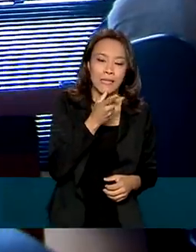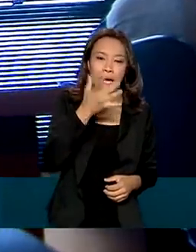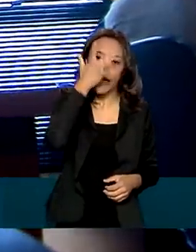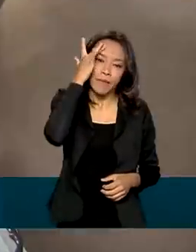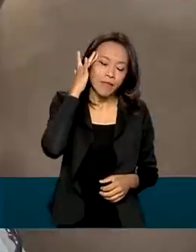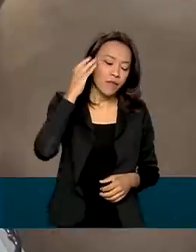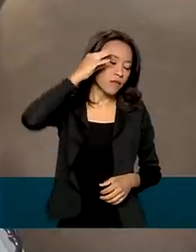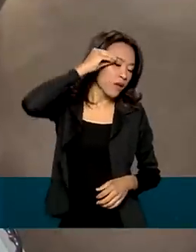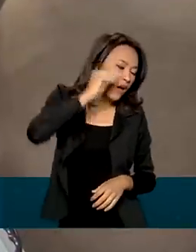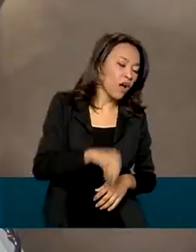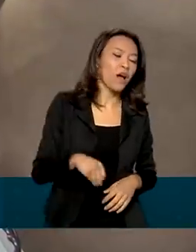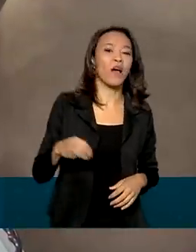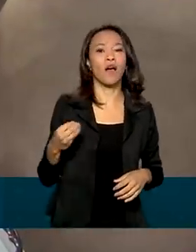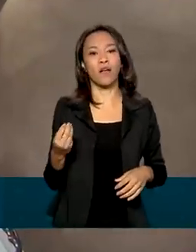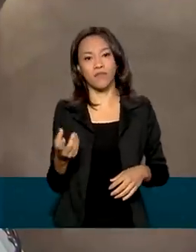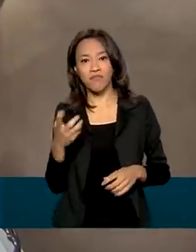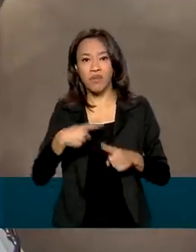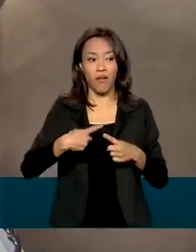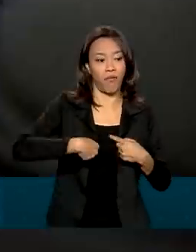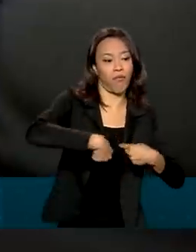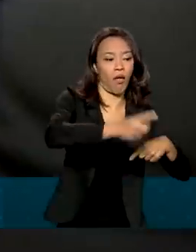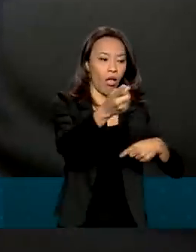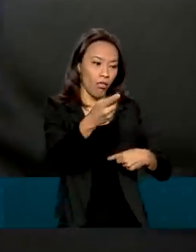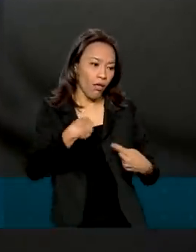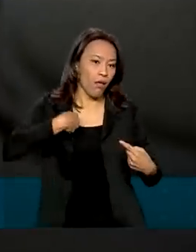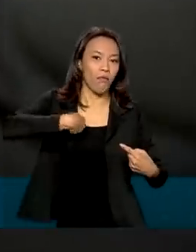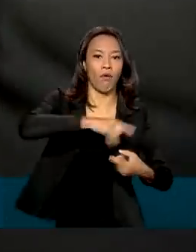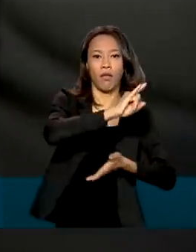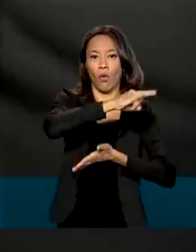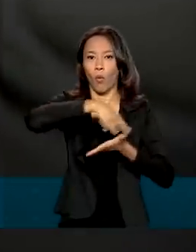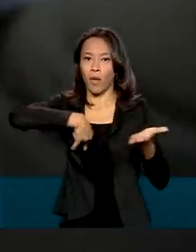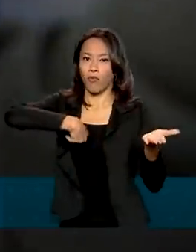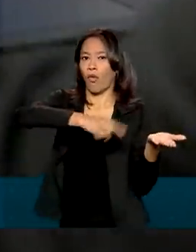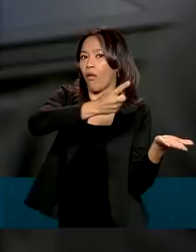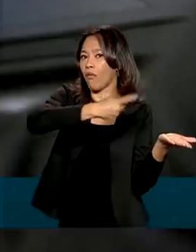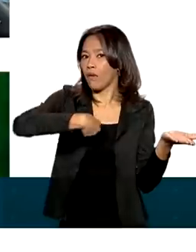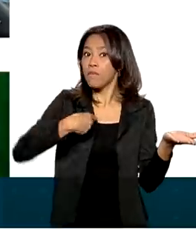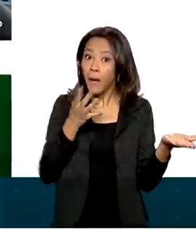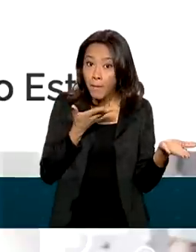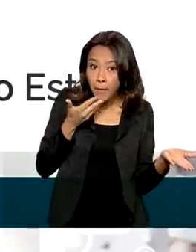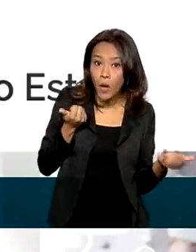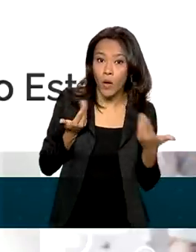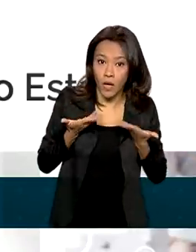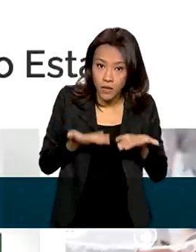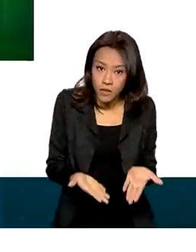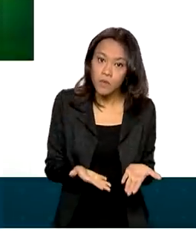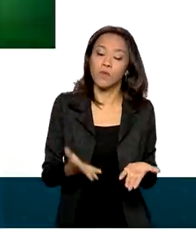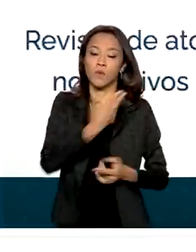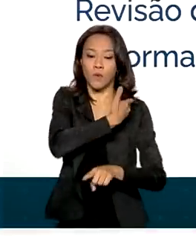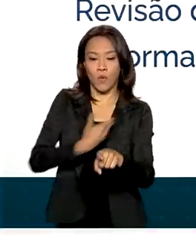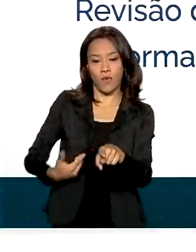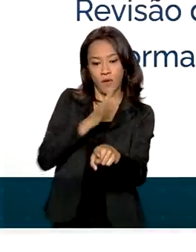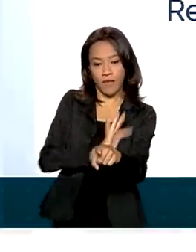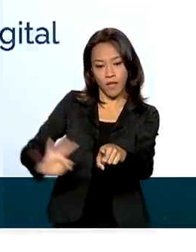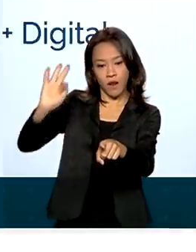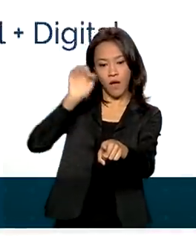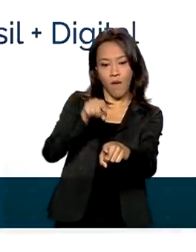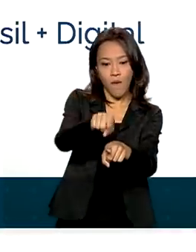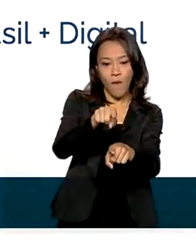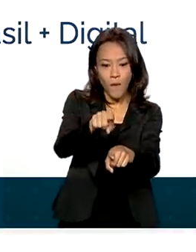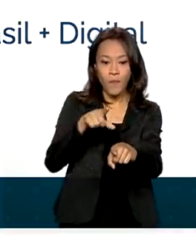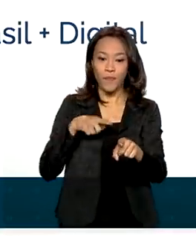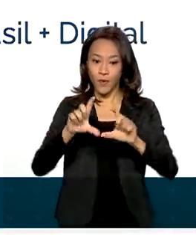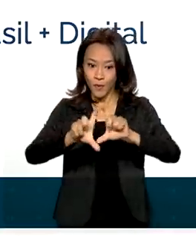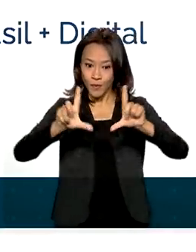empresário. Convém e vai de documentos. Para tentar melhorar essa realidade, o governo federal adotou o simulador Doing